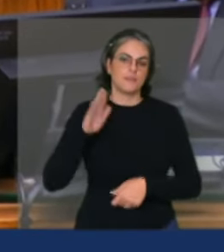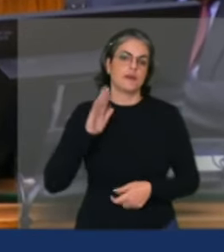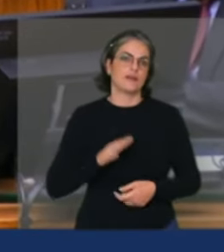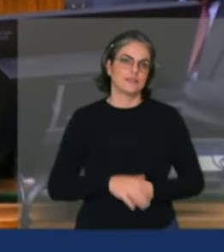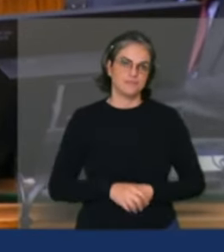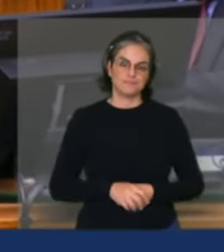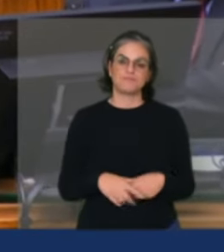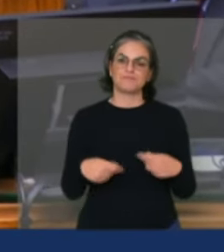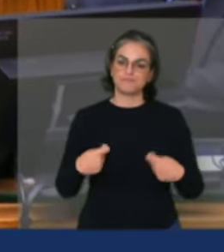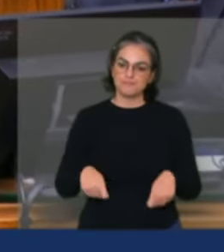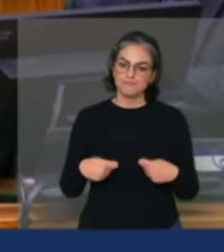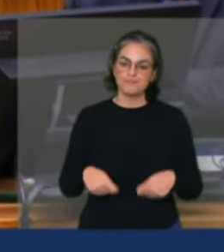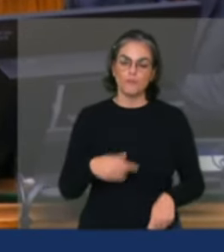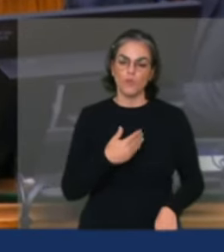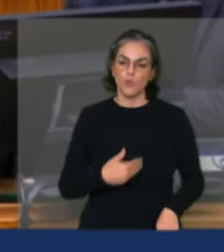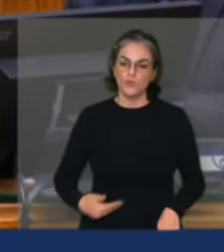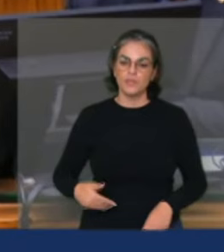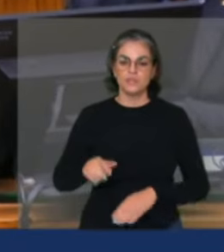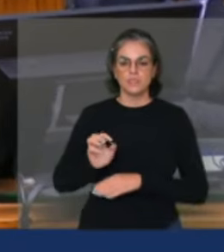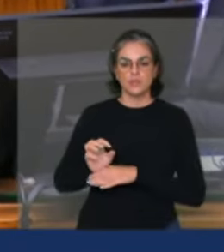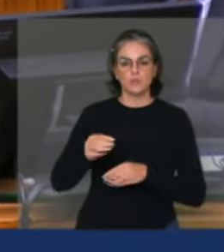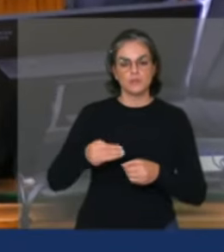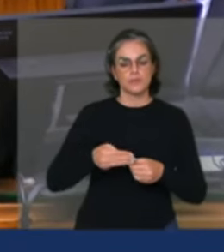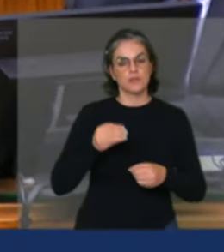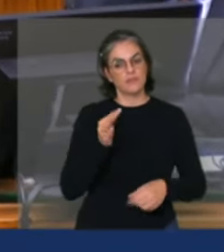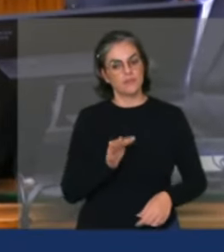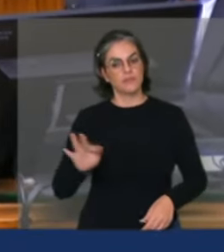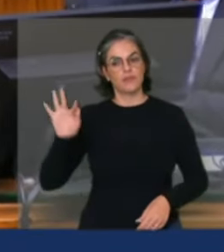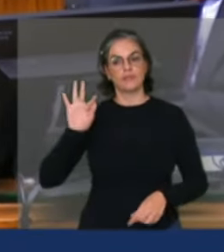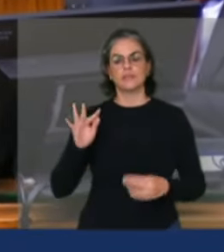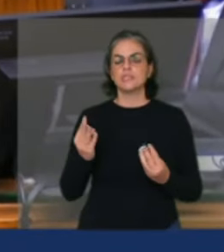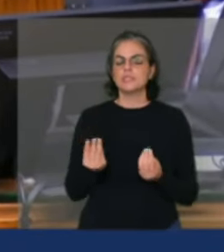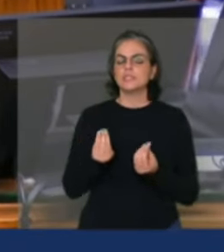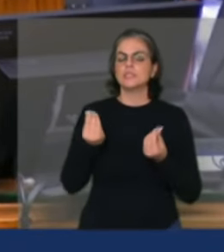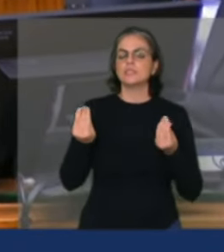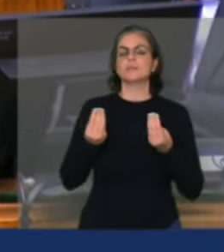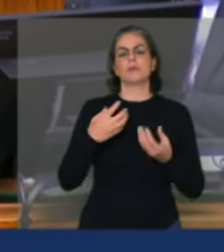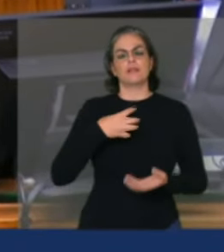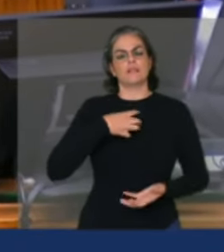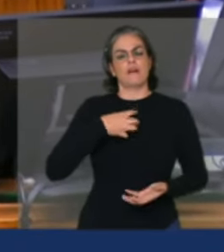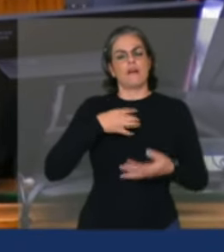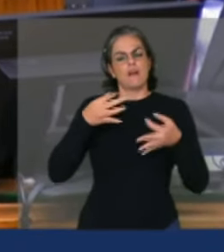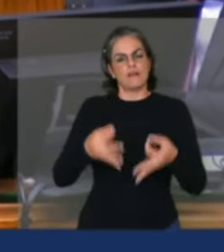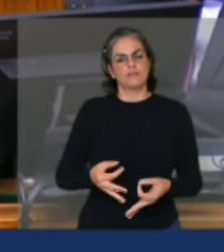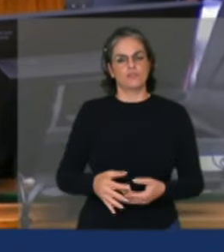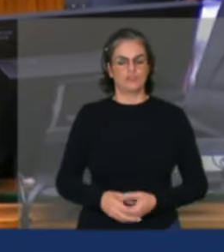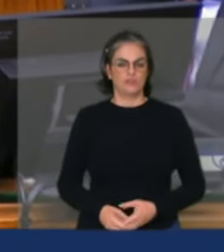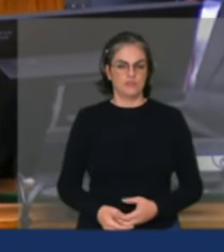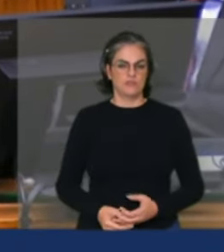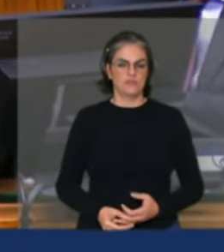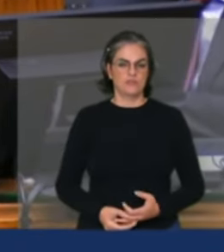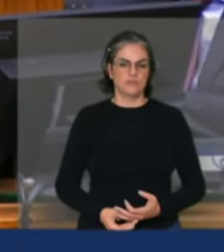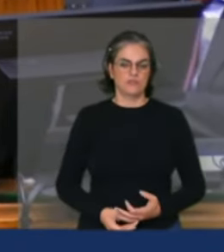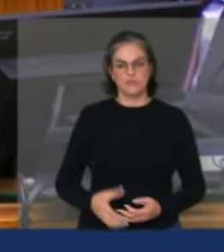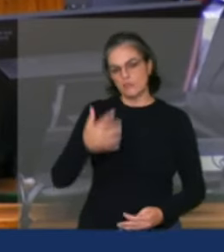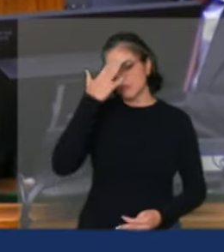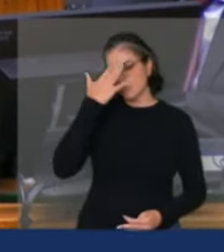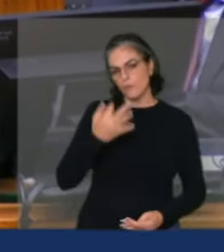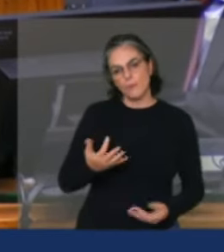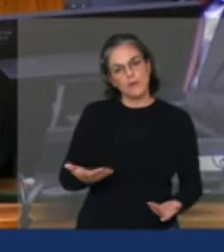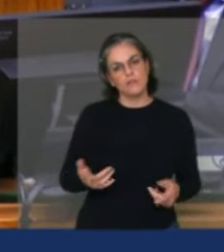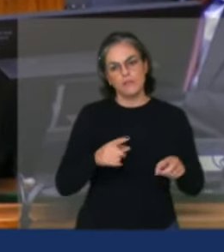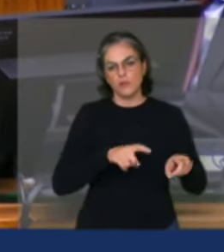governos seja ele municipal estadual e federal tem essa sensibilidade de entender que a agricultura familiar produz